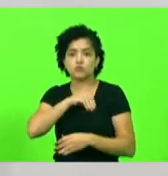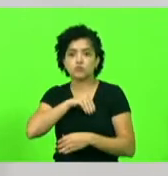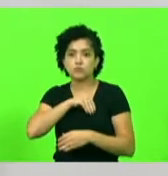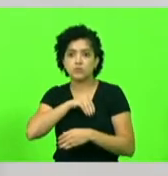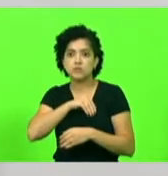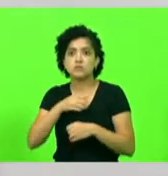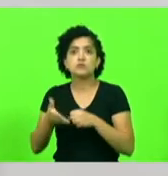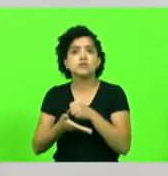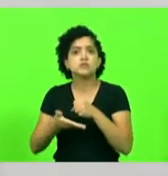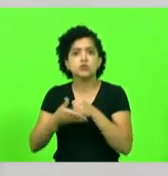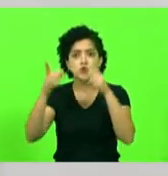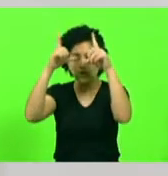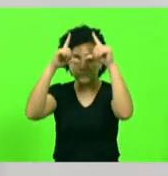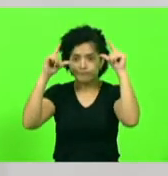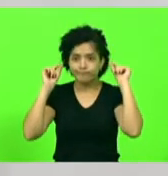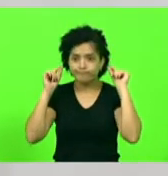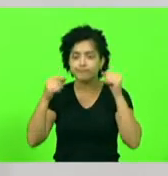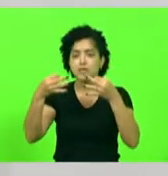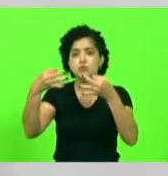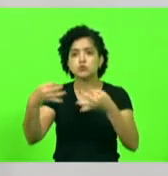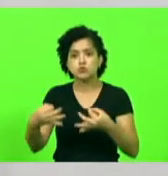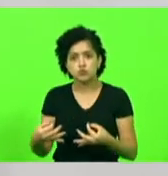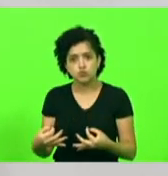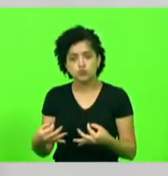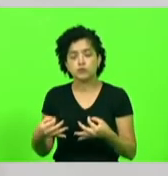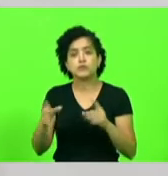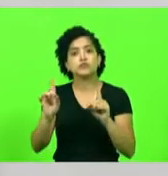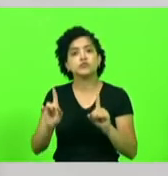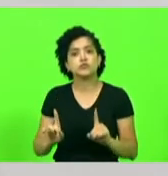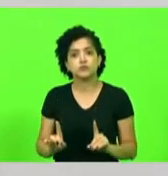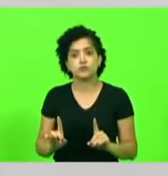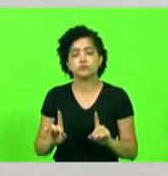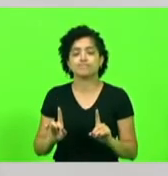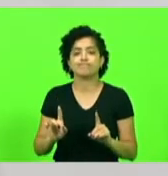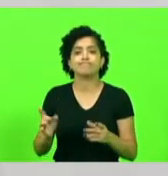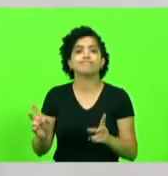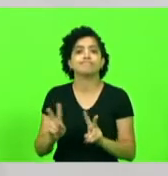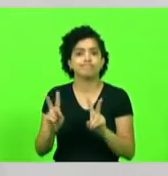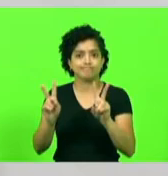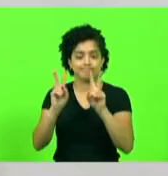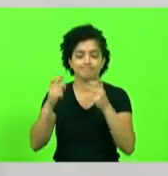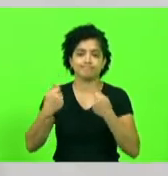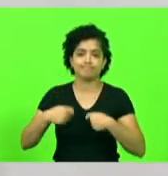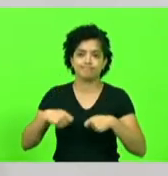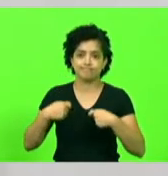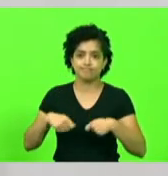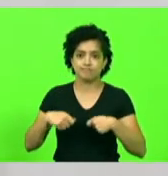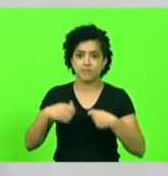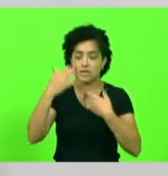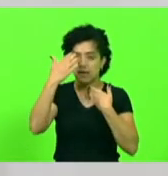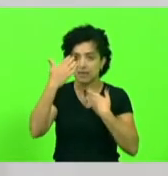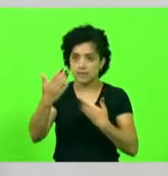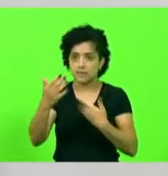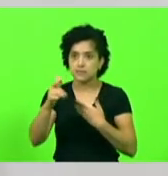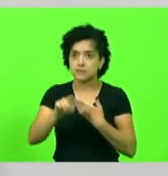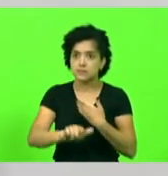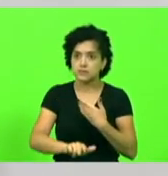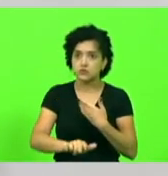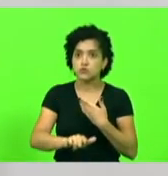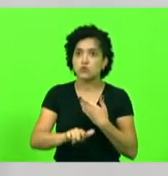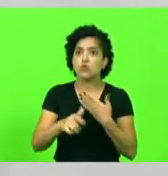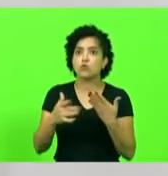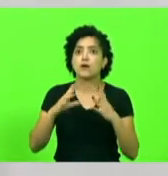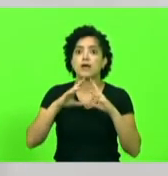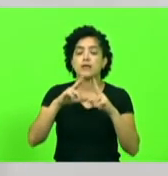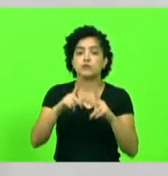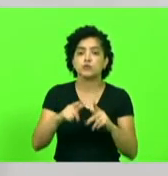enfermagem, que é justo, é digno e a gente tem que valorizar. E quero agradecer mais uma vez aqui a